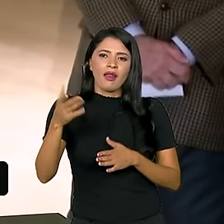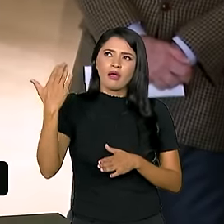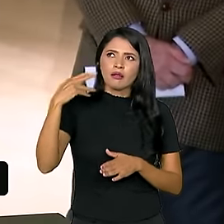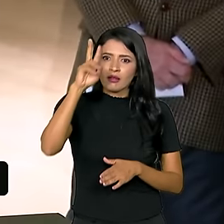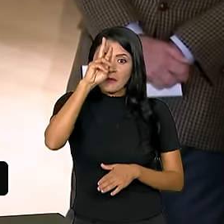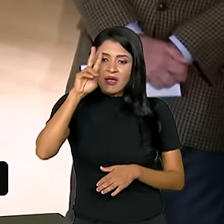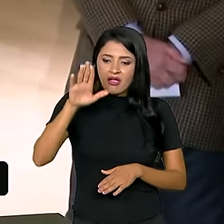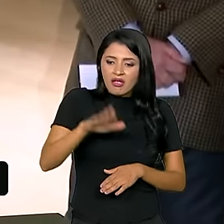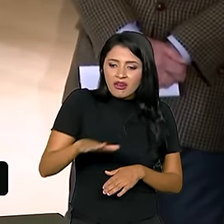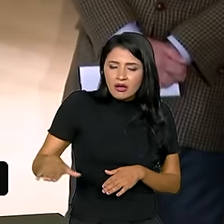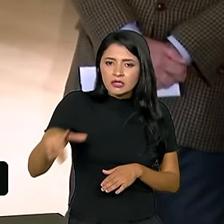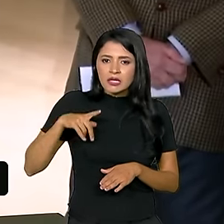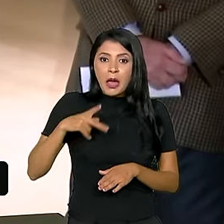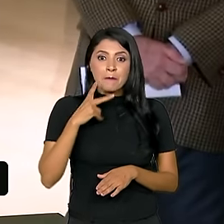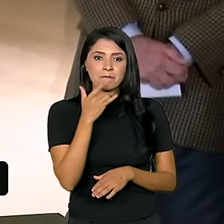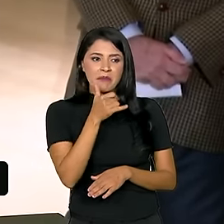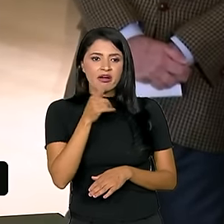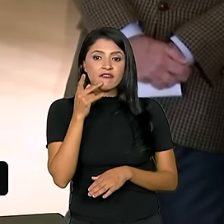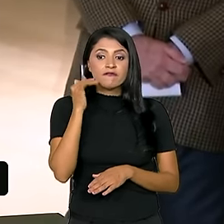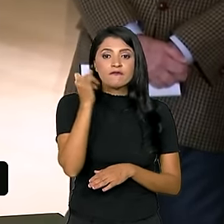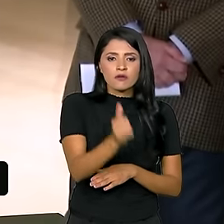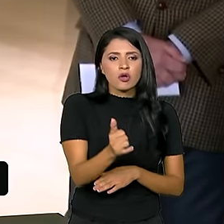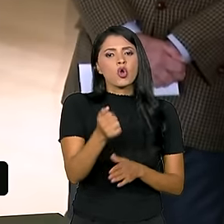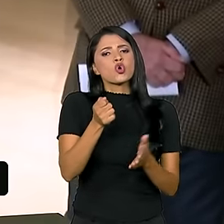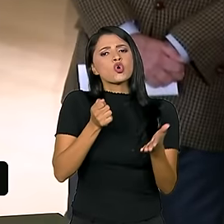um pedaço de terra na Amazônia.